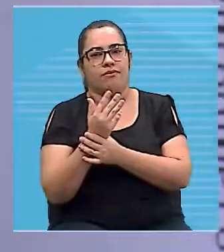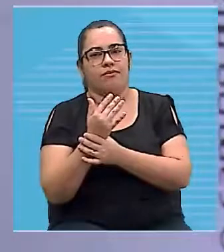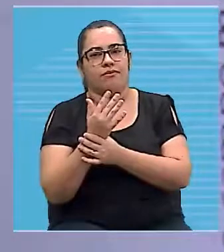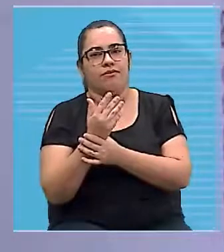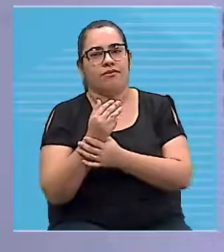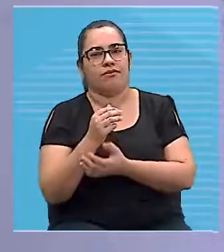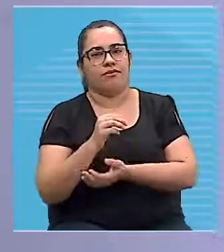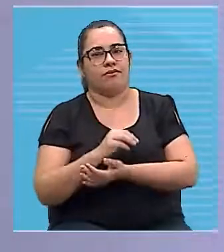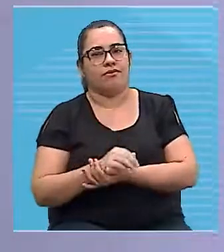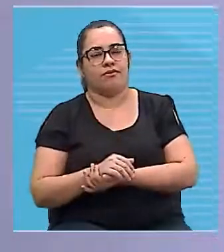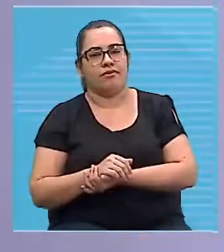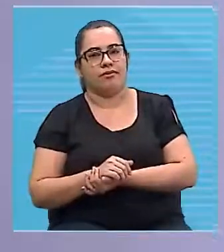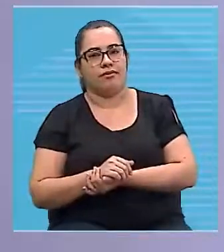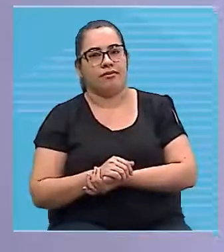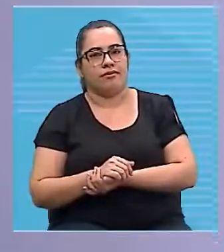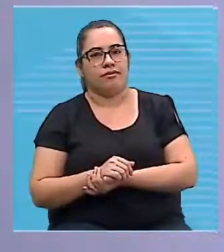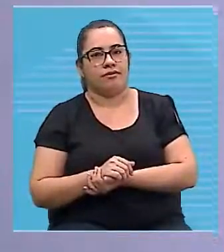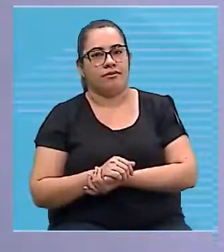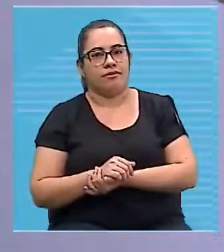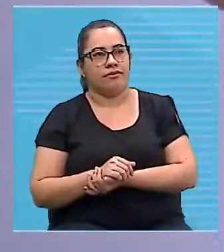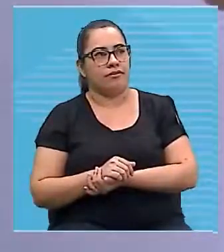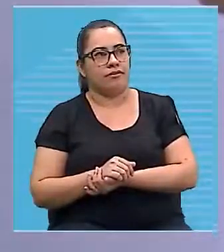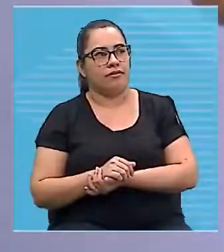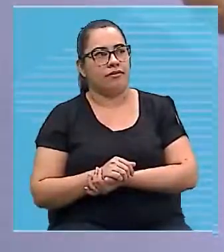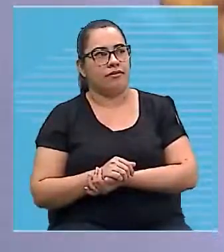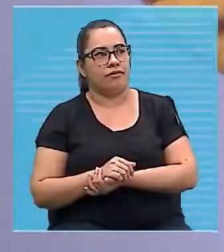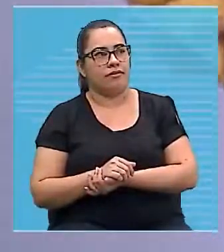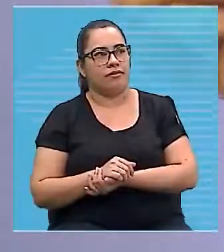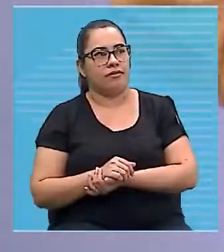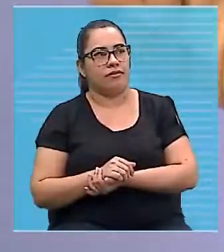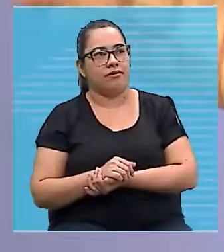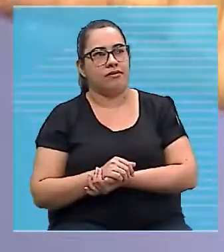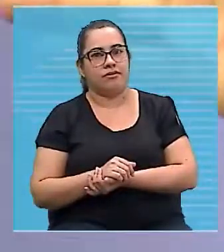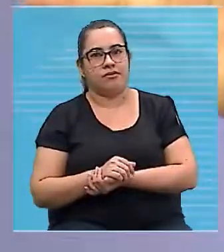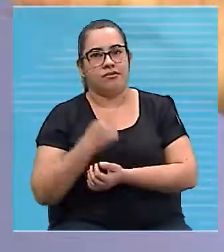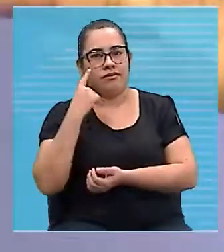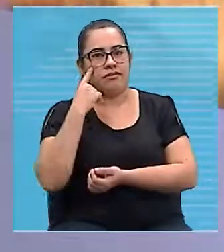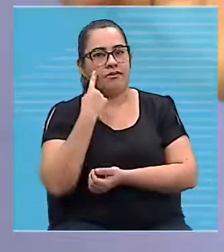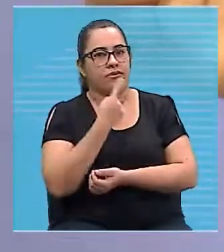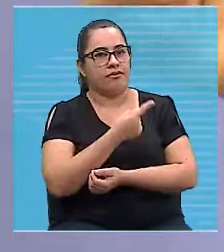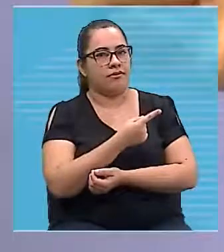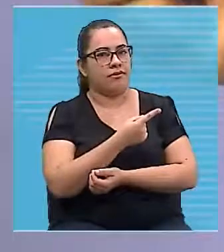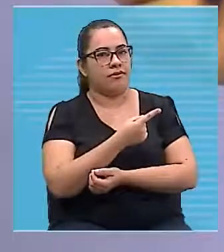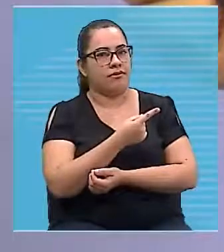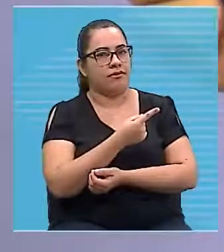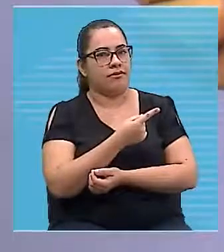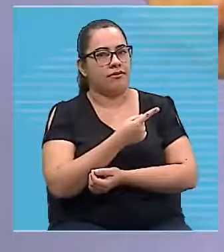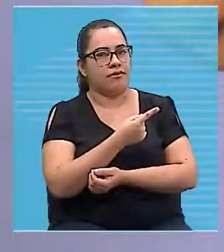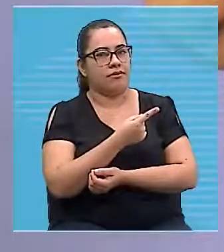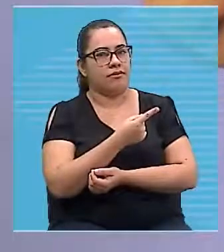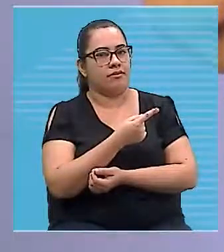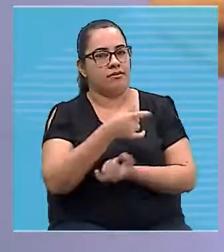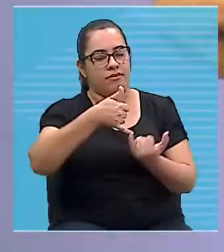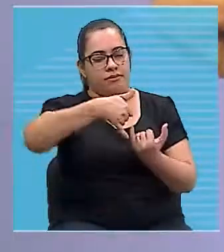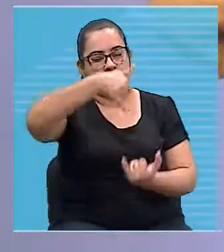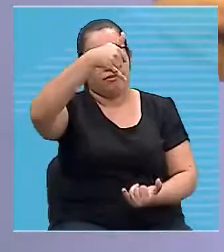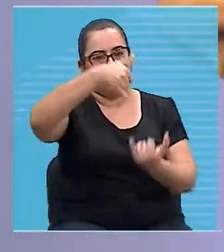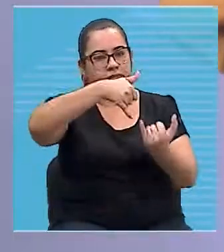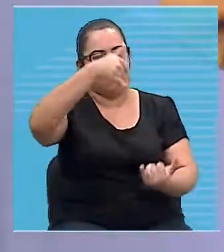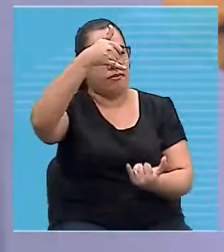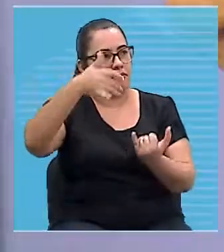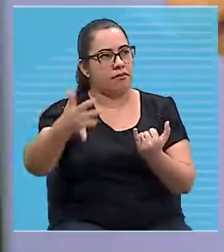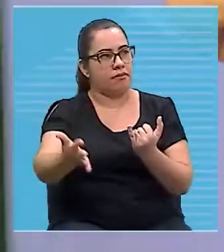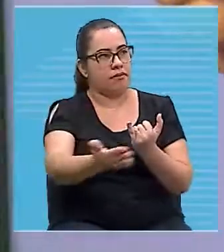Eu vou seguir o sentido de segurar o fio, agarrar o fio.